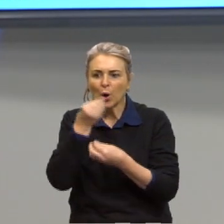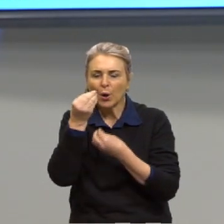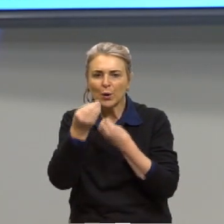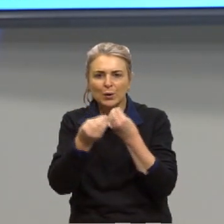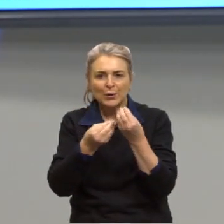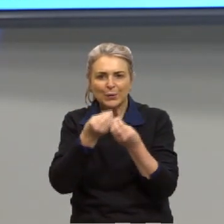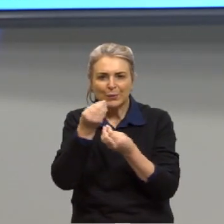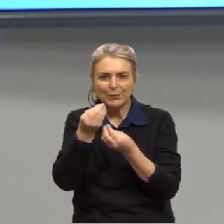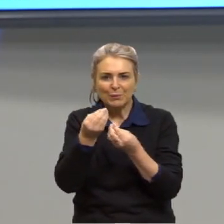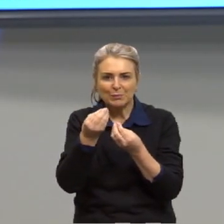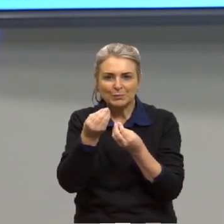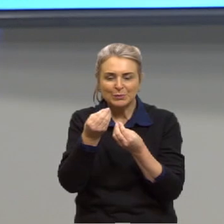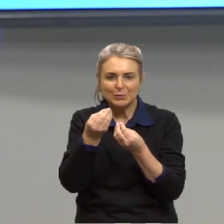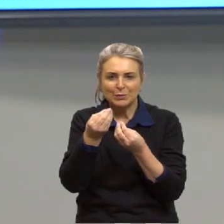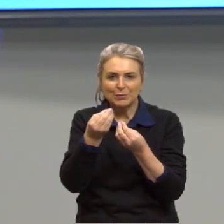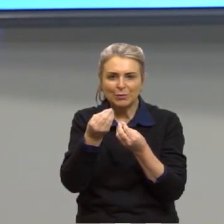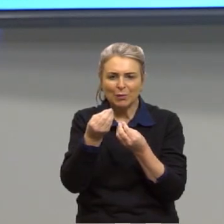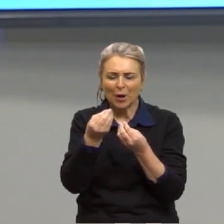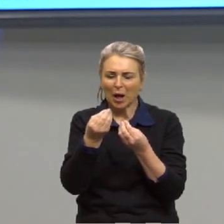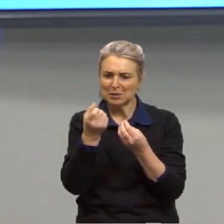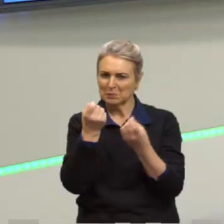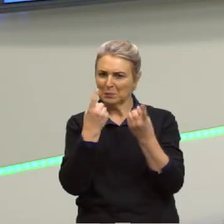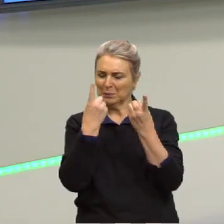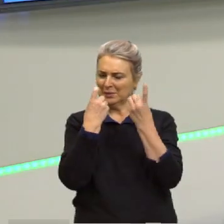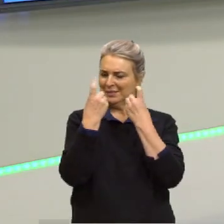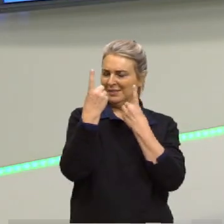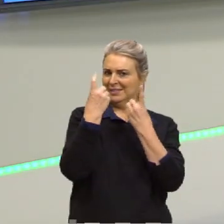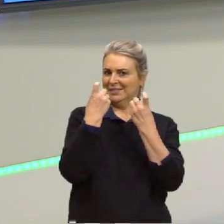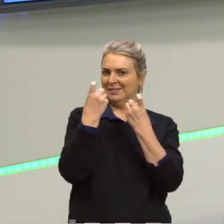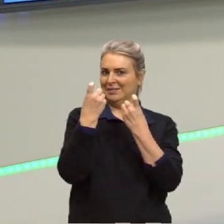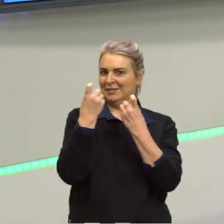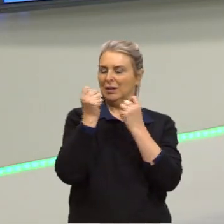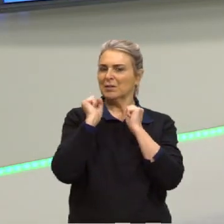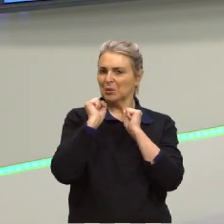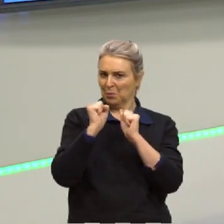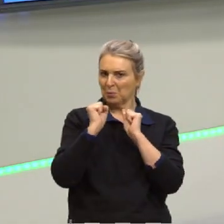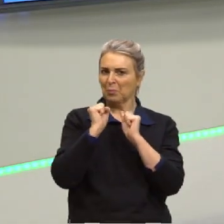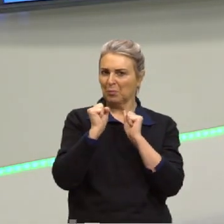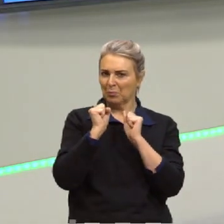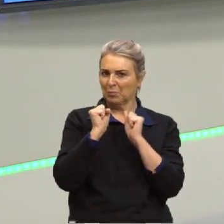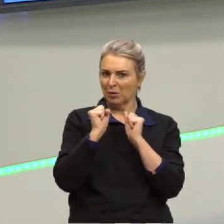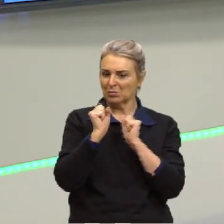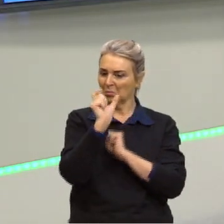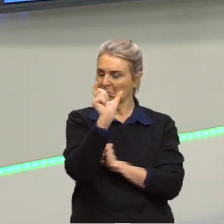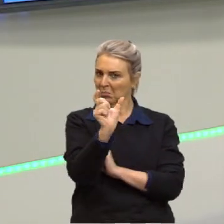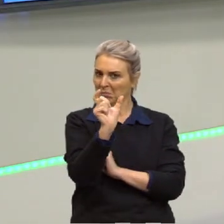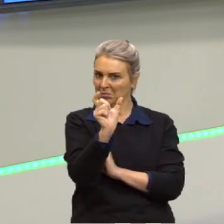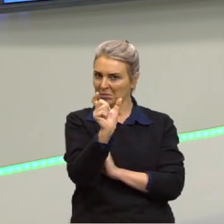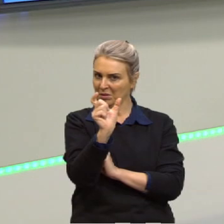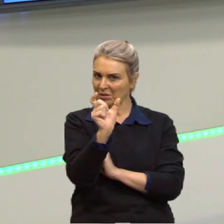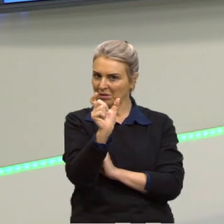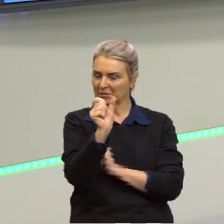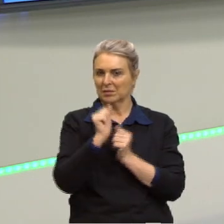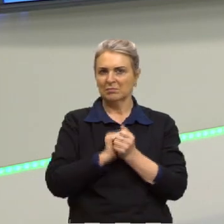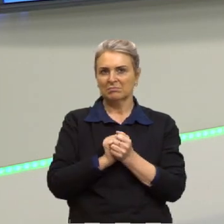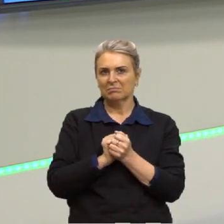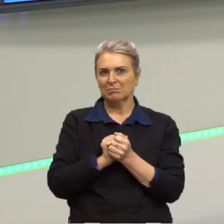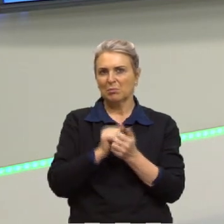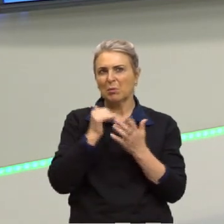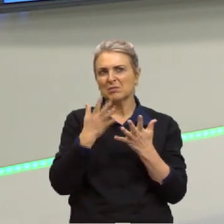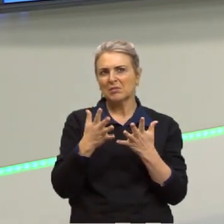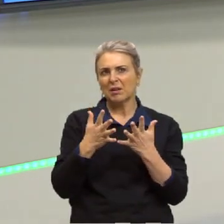tá? Expressivo. Esse recurso pode ser uma determinada palavra, pode ser uma